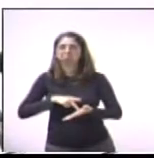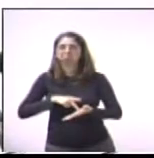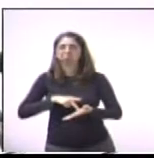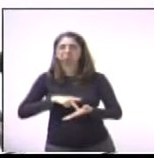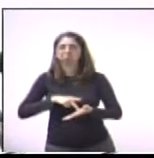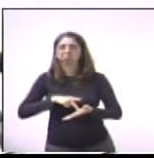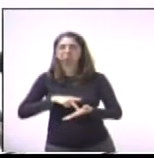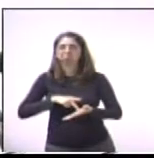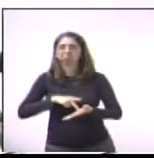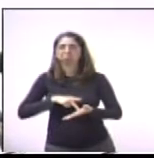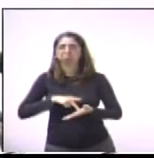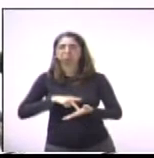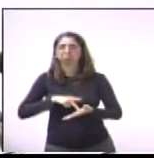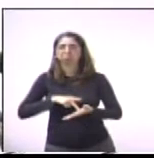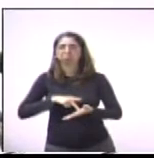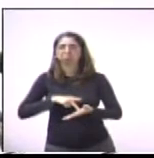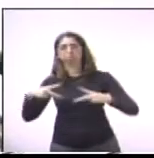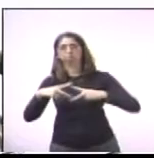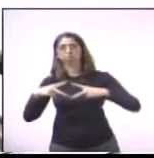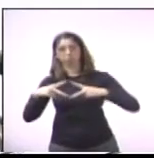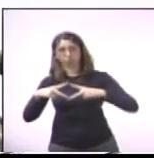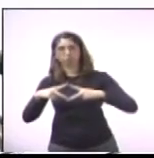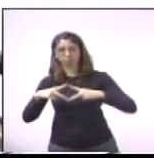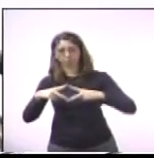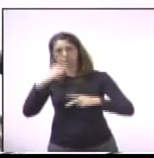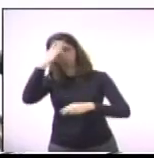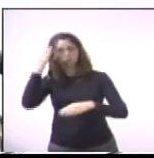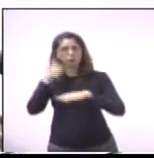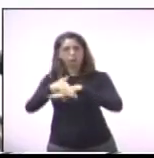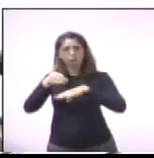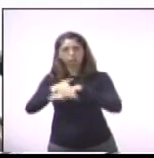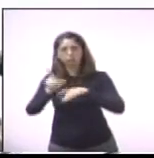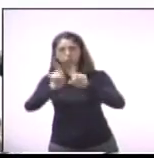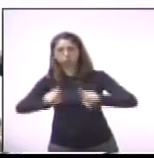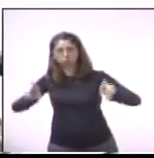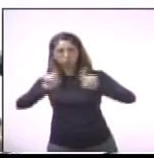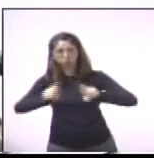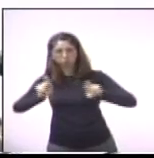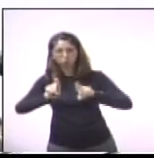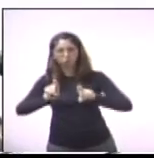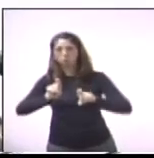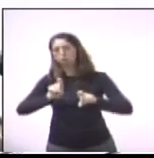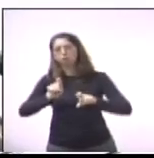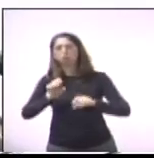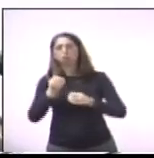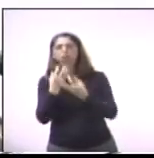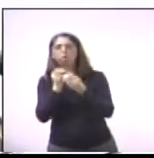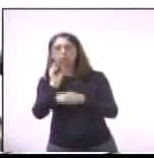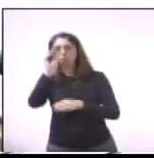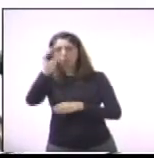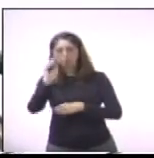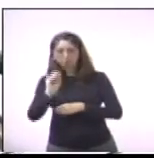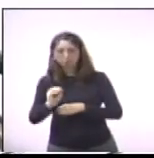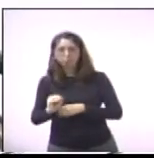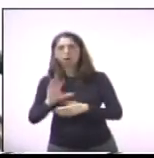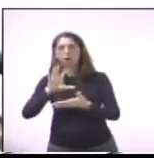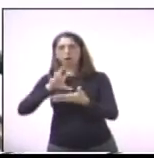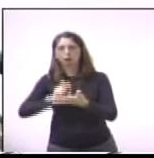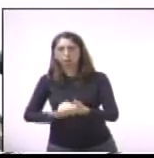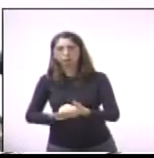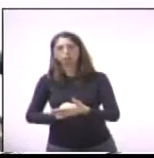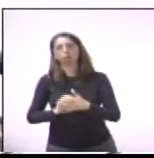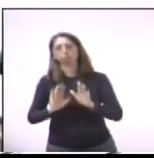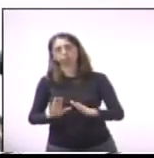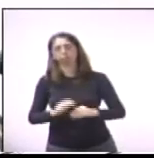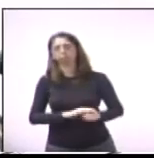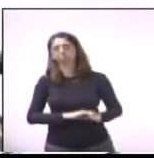reunião, comissão, criar a comissão municipal para que a empregabilidade e o dinheiro